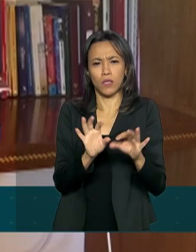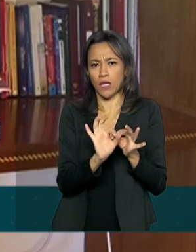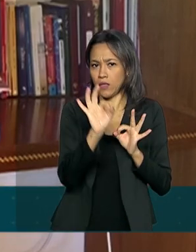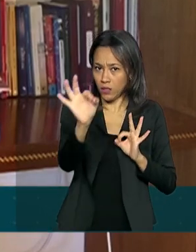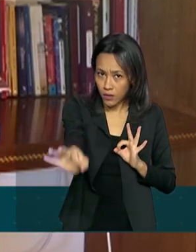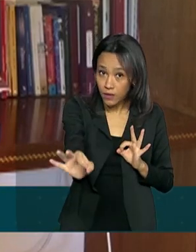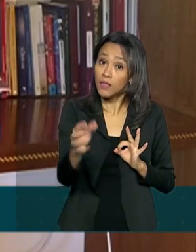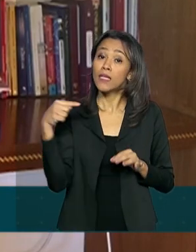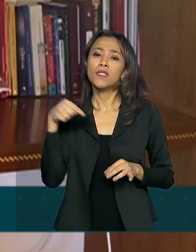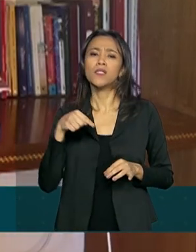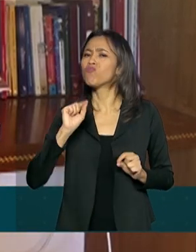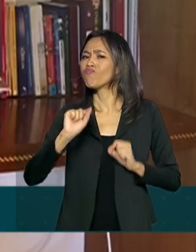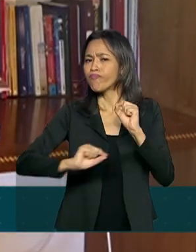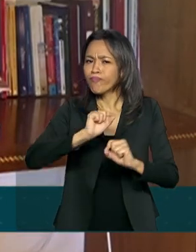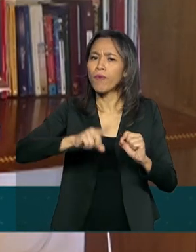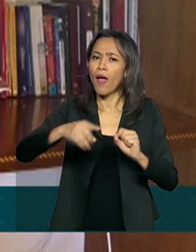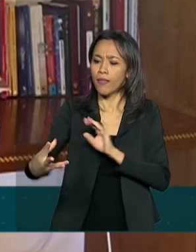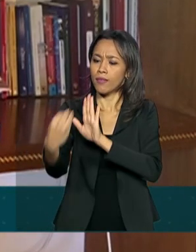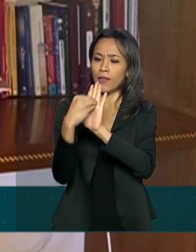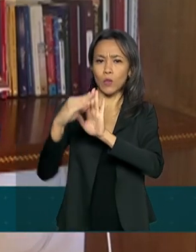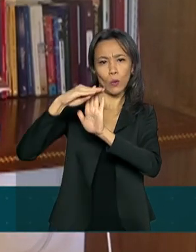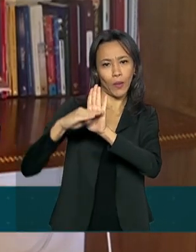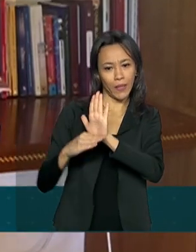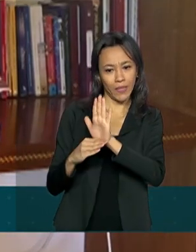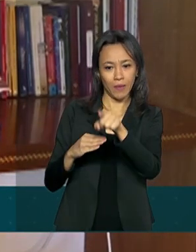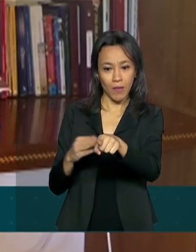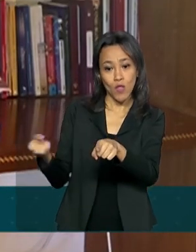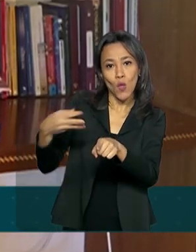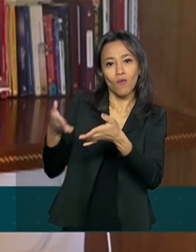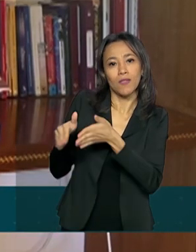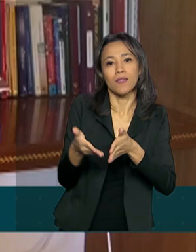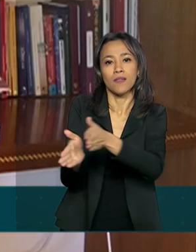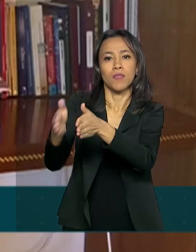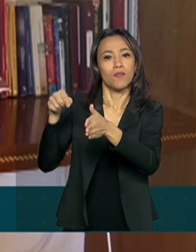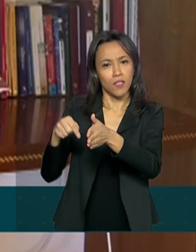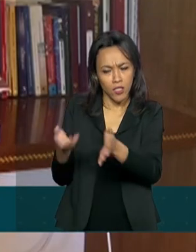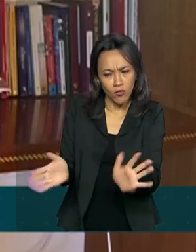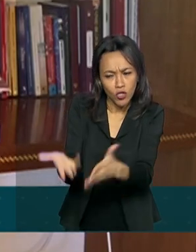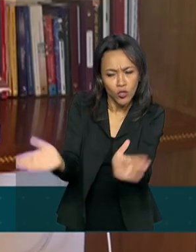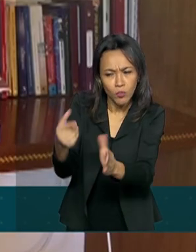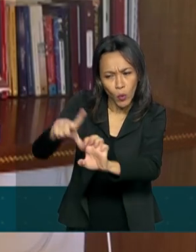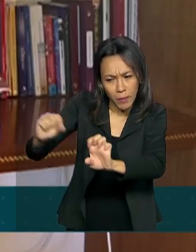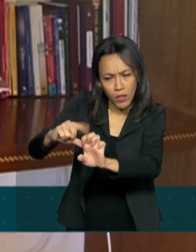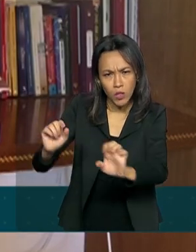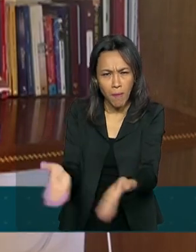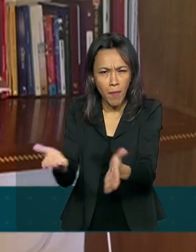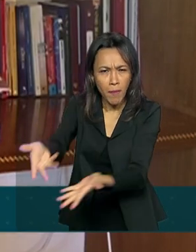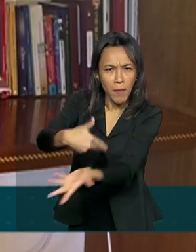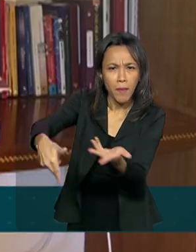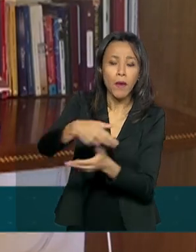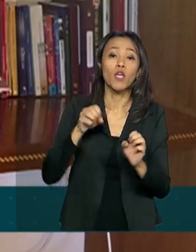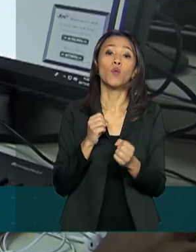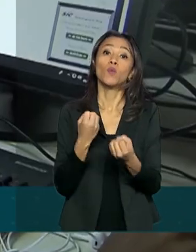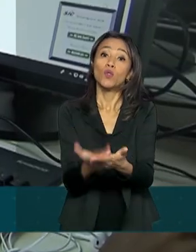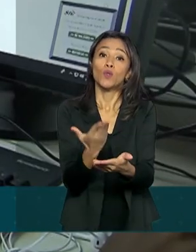A iniciativa faz parte do programa Novos Caminhos, que estimula o empreendedorismo e o estudo tecnológico no